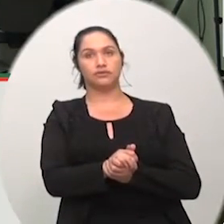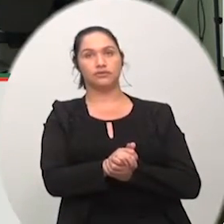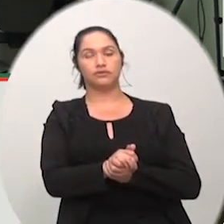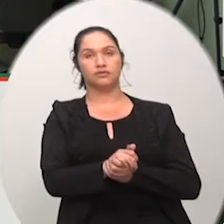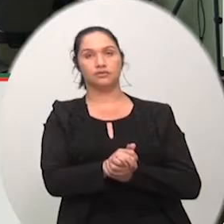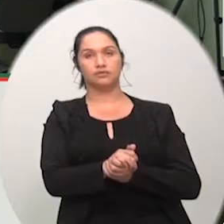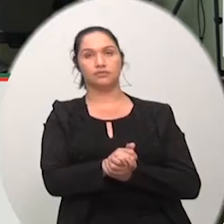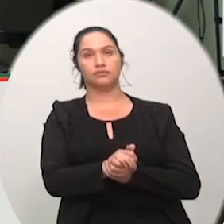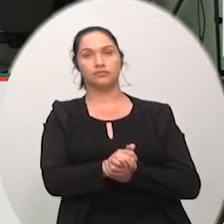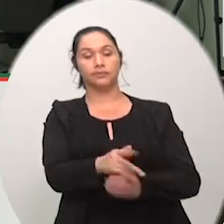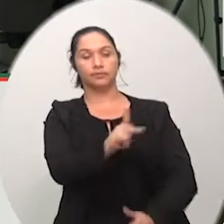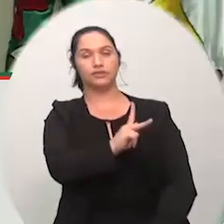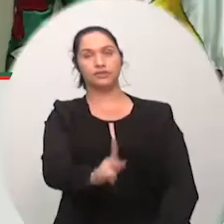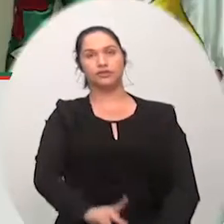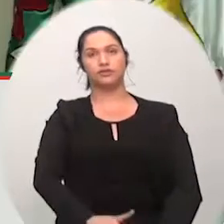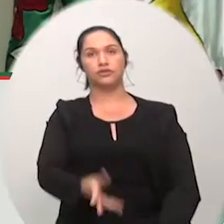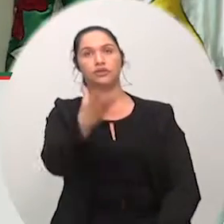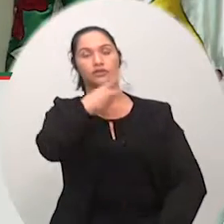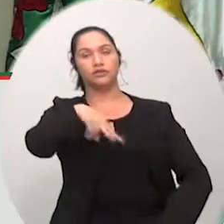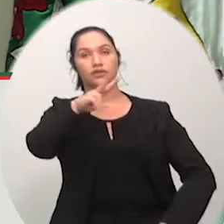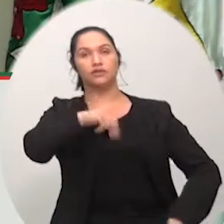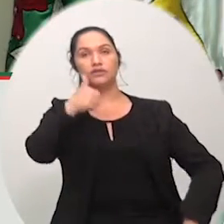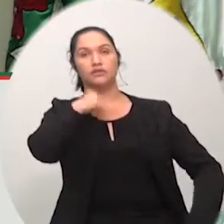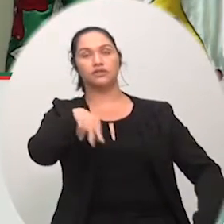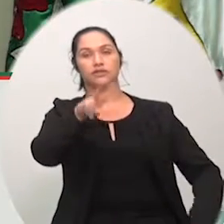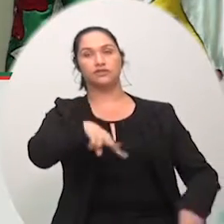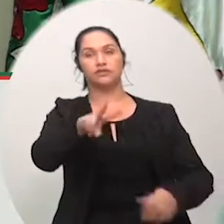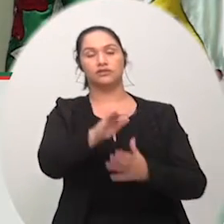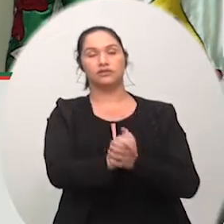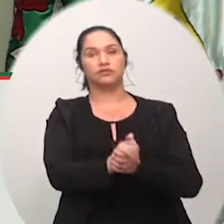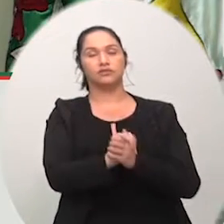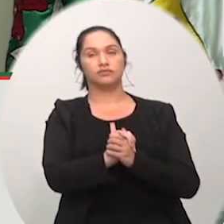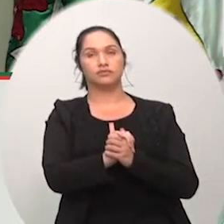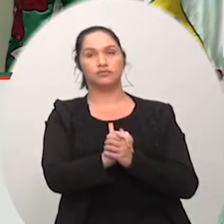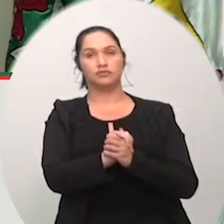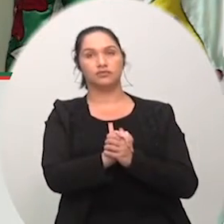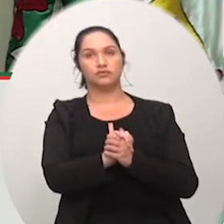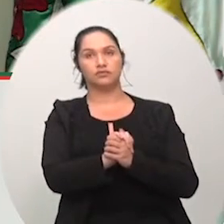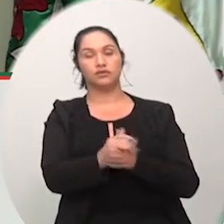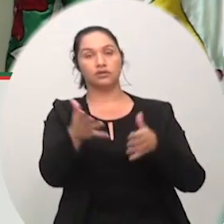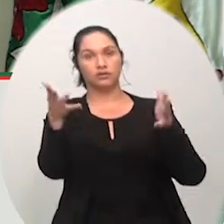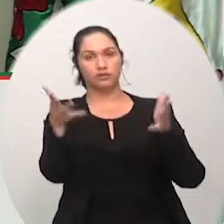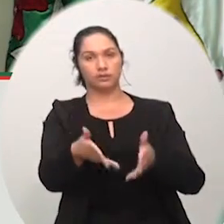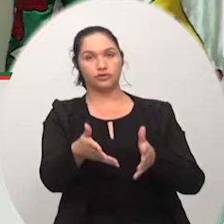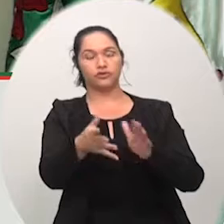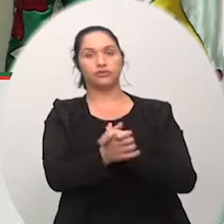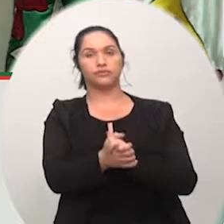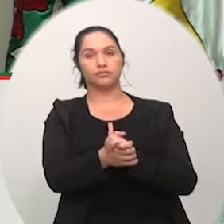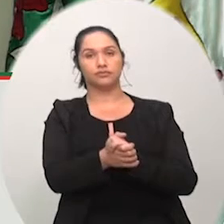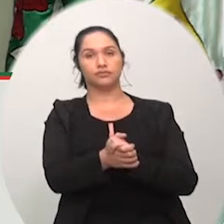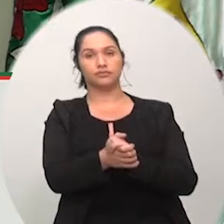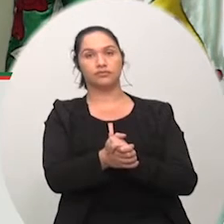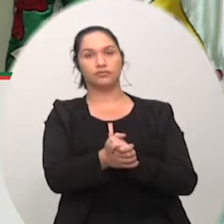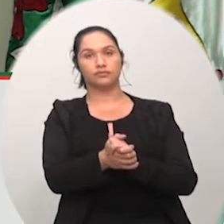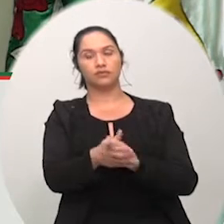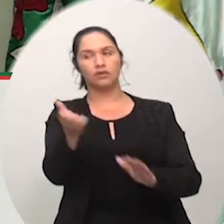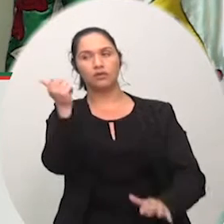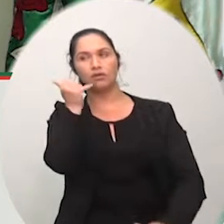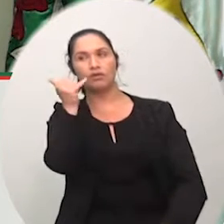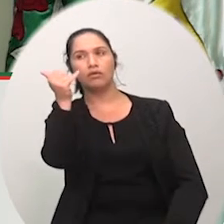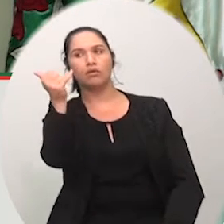senhor presidente senhores vereadores no dia de hoje entrei em contato com